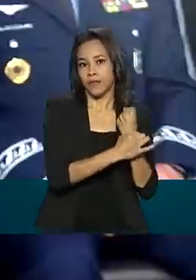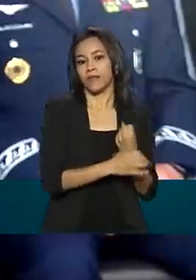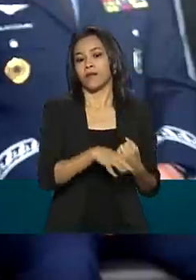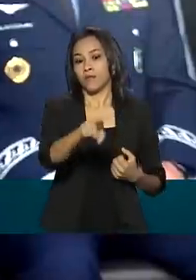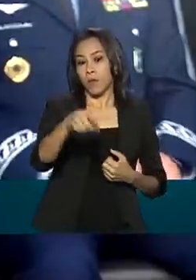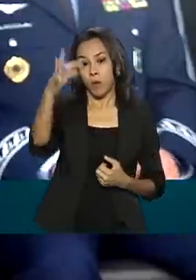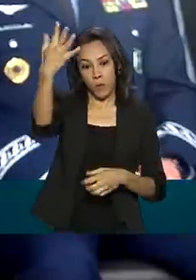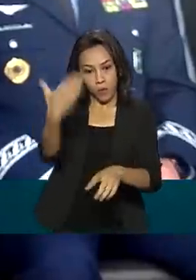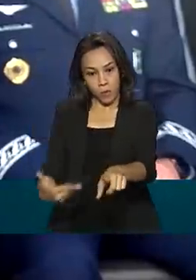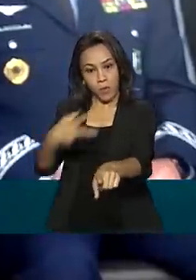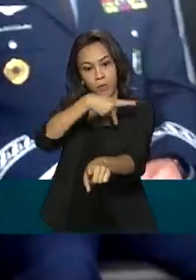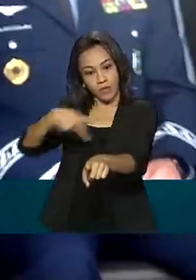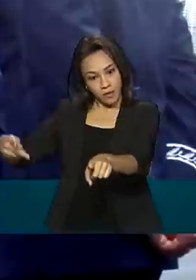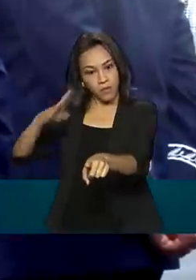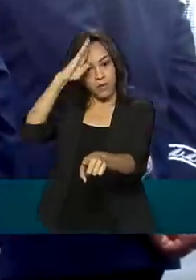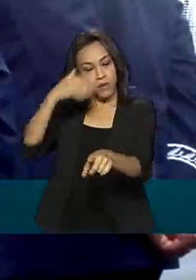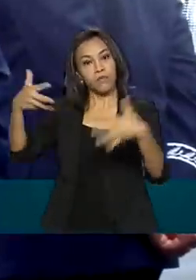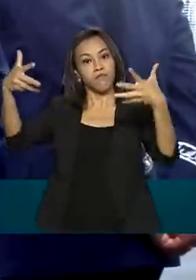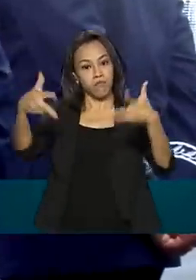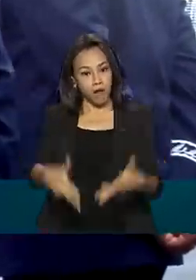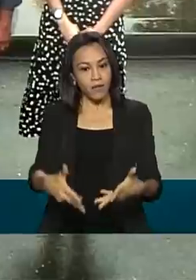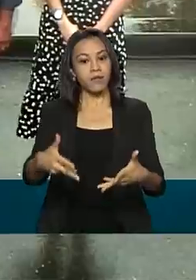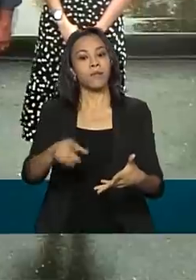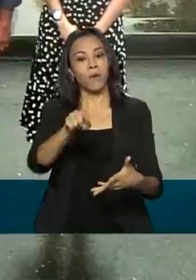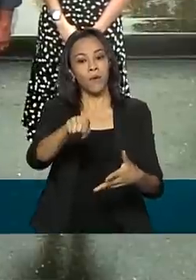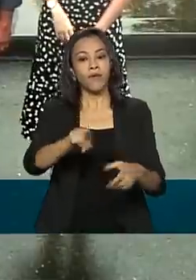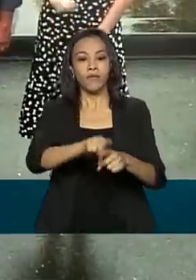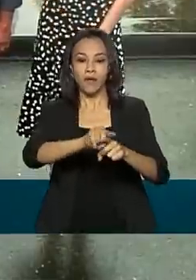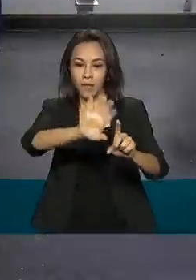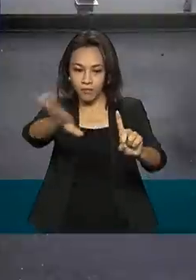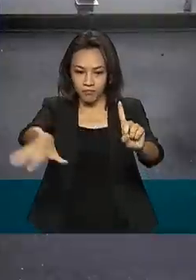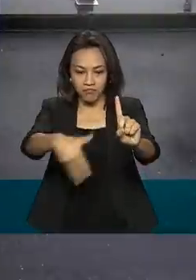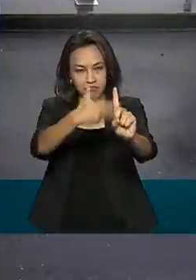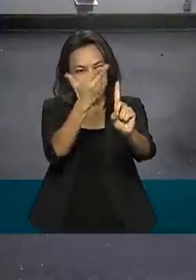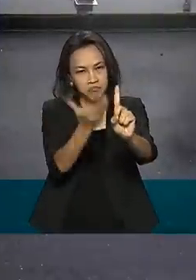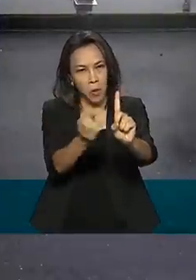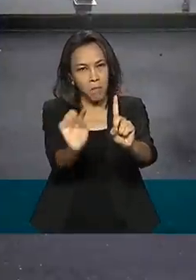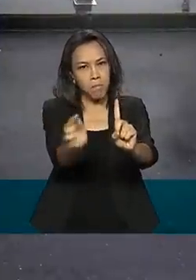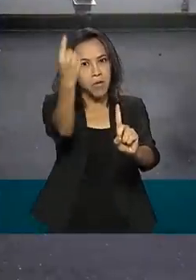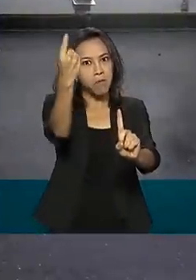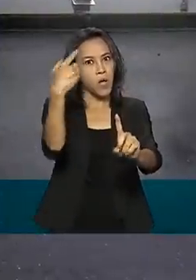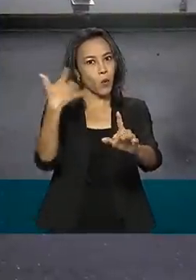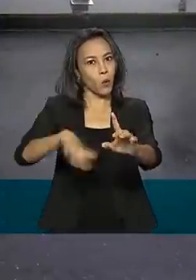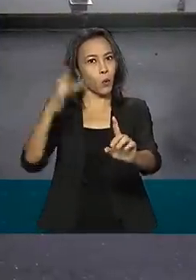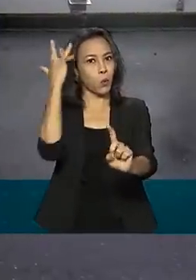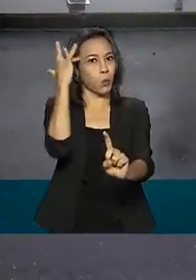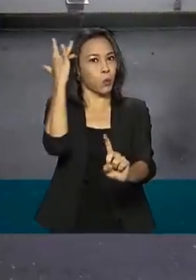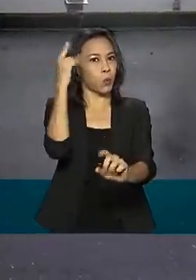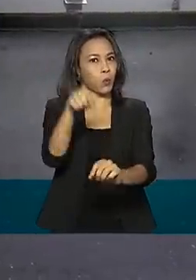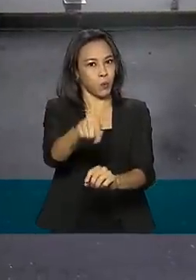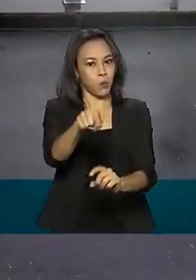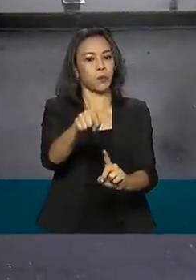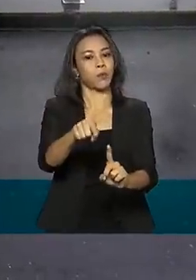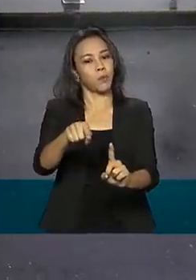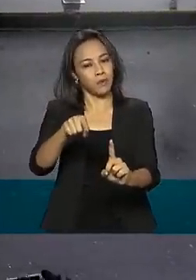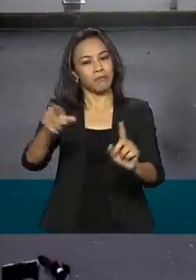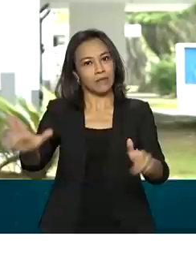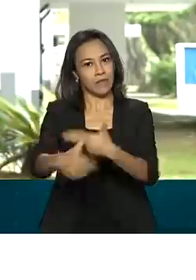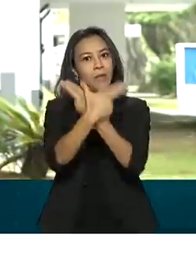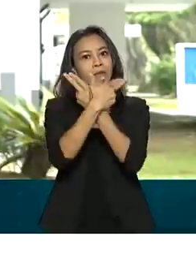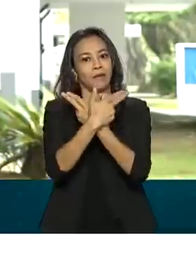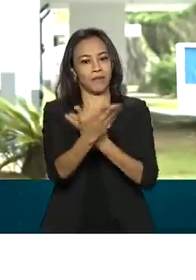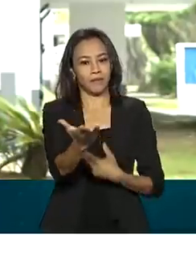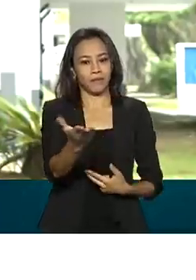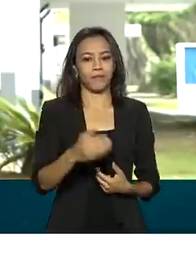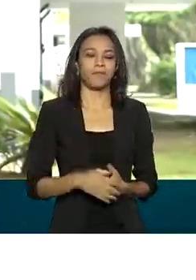Bolsonaro participou da cerimônia e condecorou o primeiro colocado do curso de sargentos especialistas da aeronáutica.